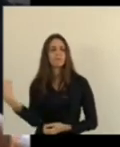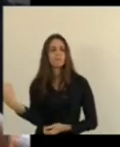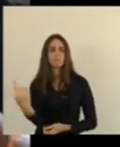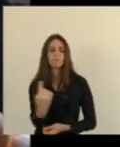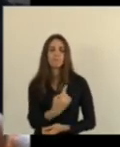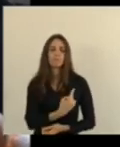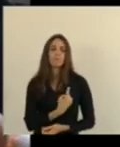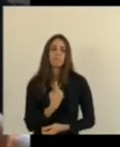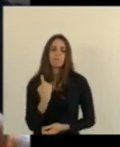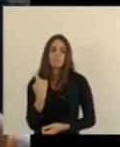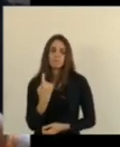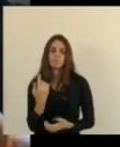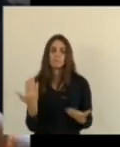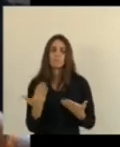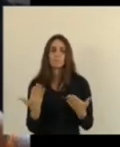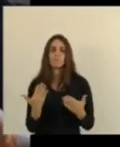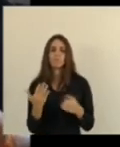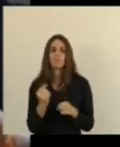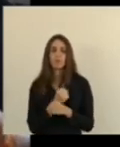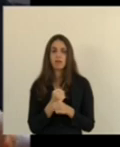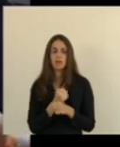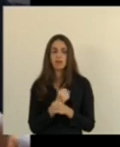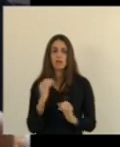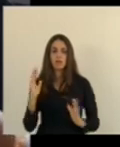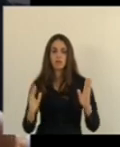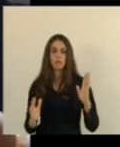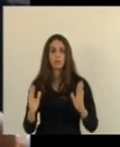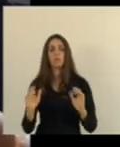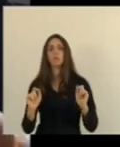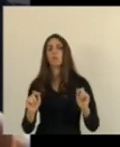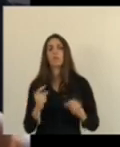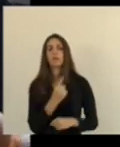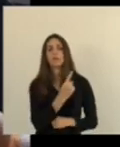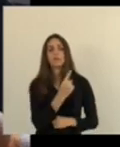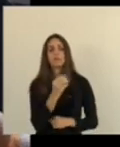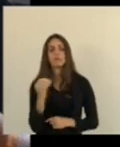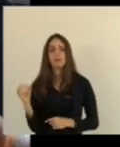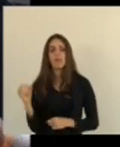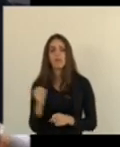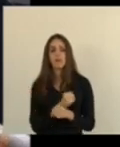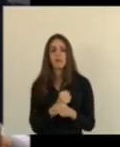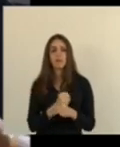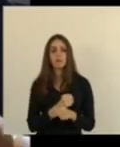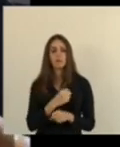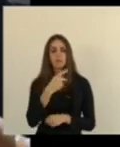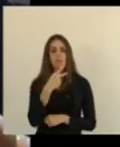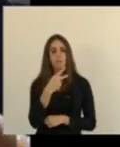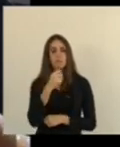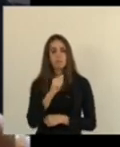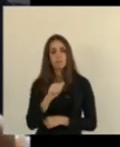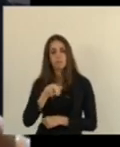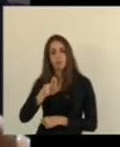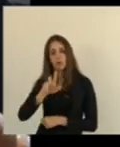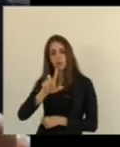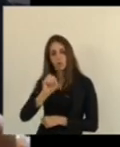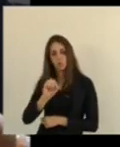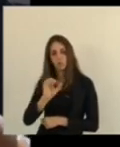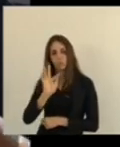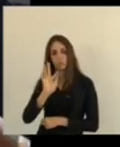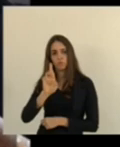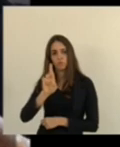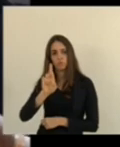neste ano comemorando os 100 anos de Paulo Freire, um